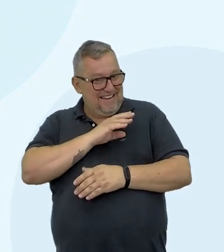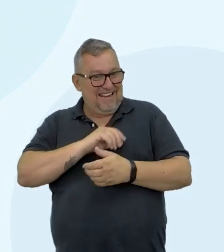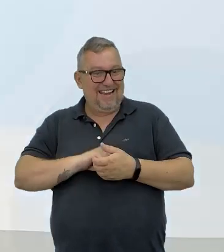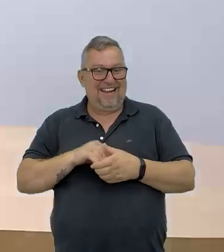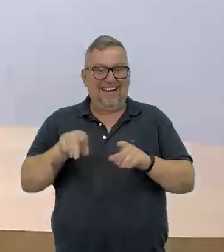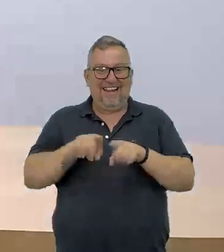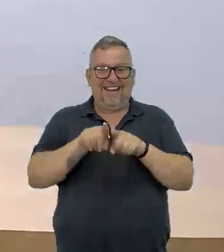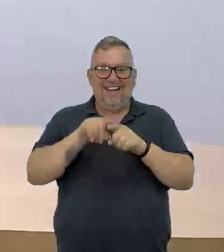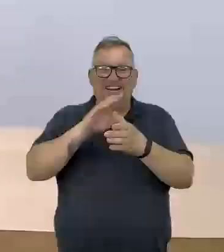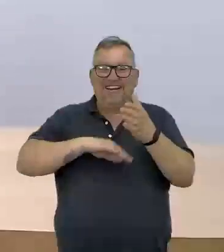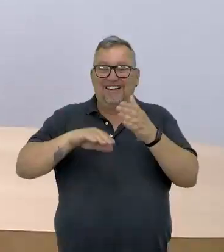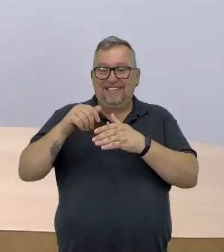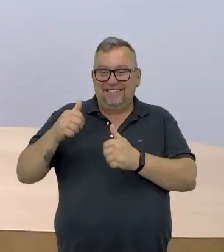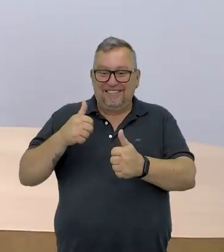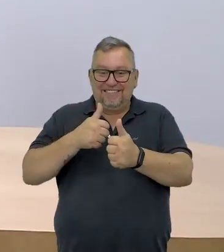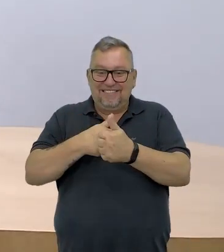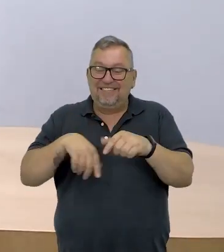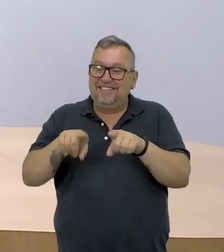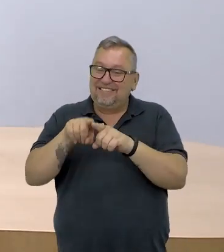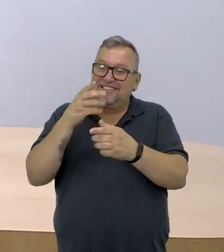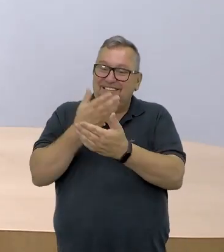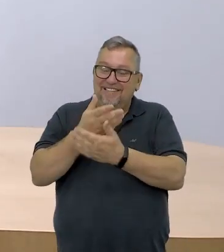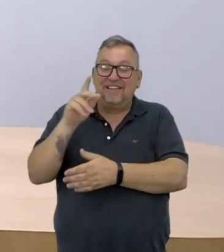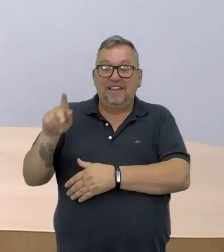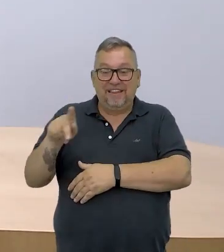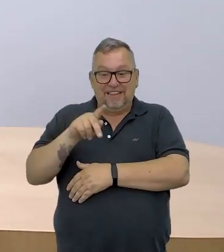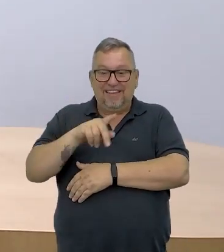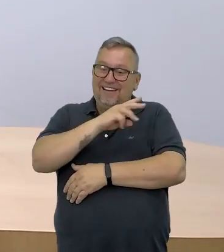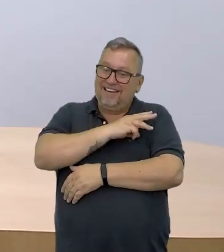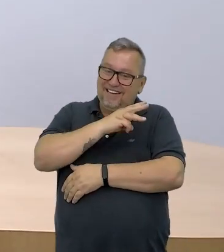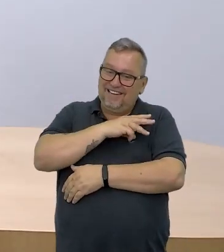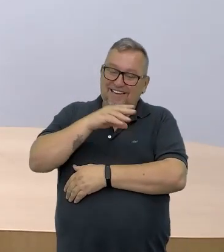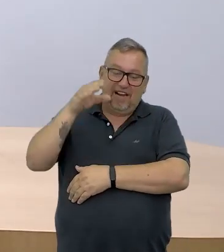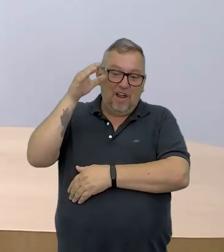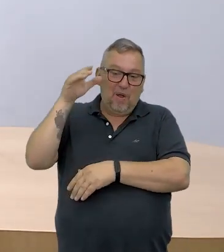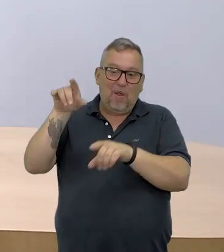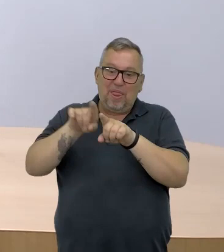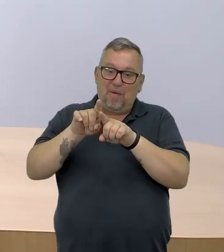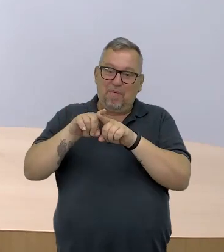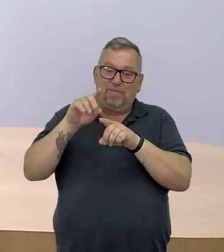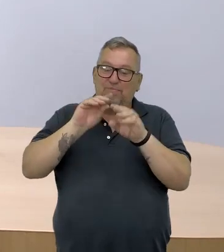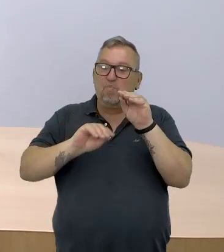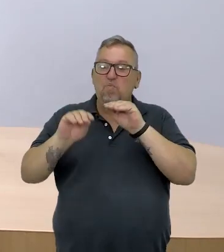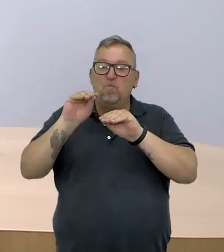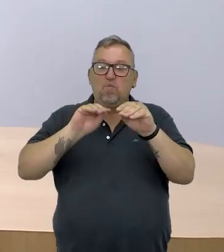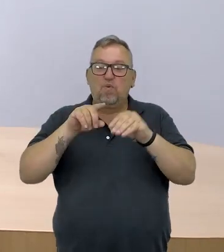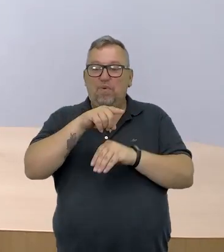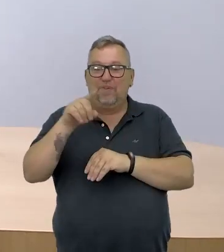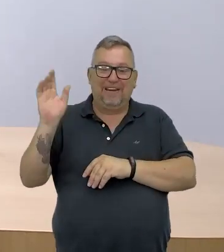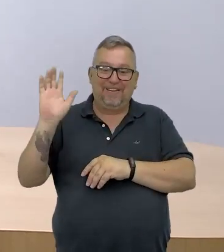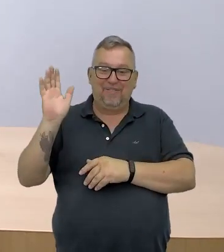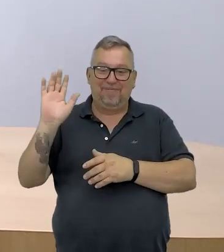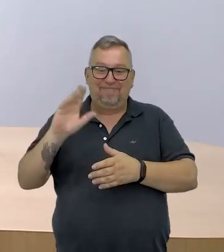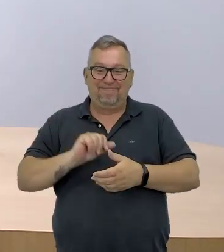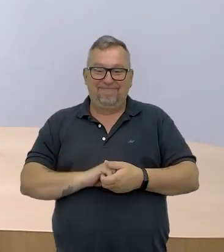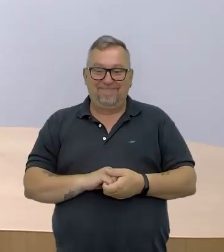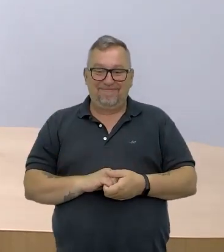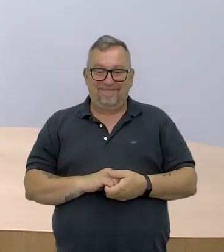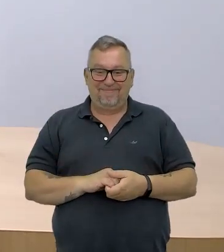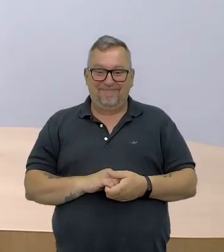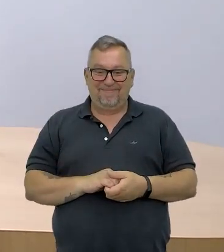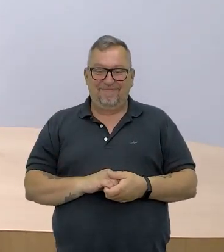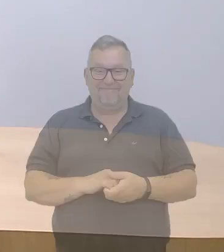e a todos vocês que nos acompanharam, estudantes, professores, Sidney, a Carol, um cheiro para todos vocês, até a próxima, tchau, tchau.